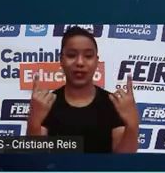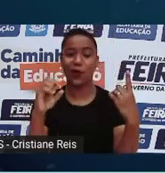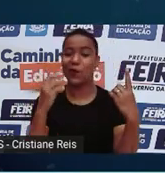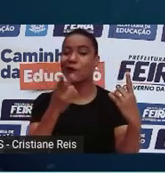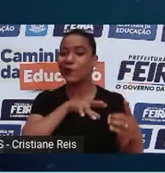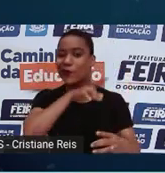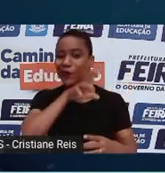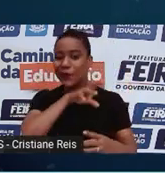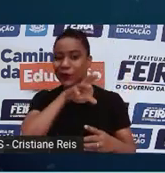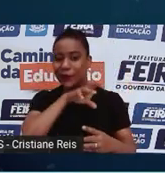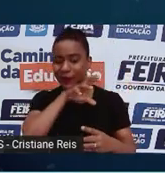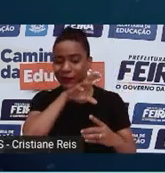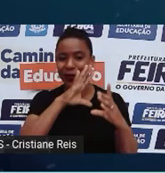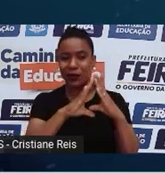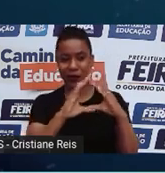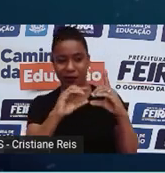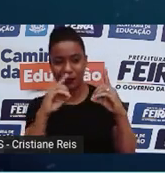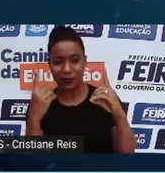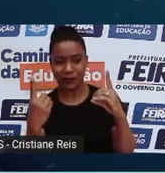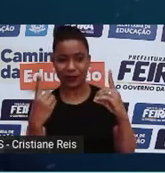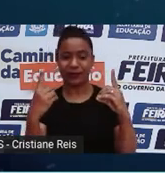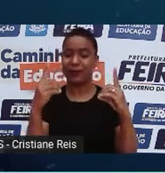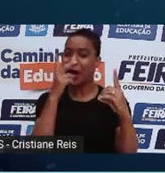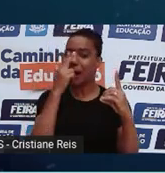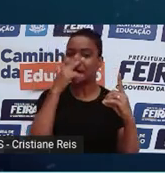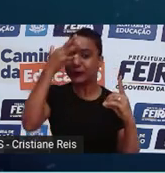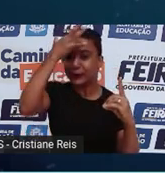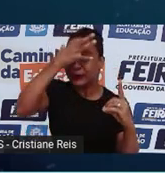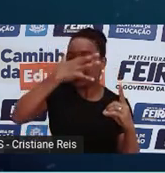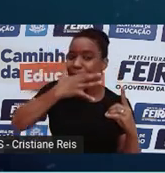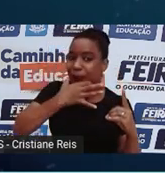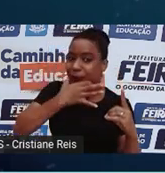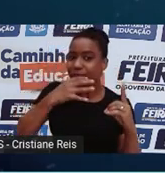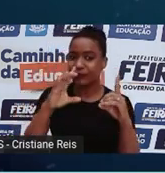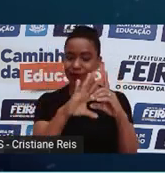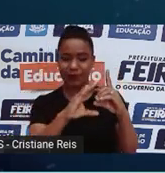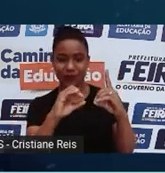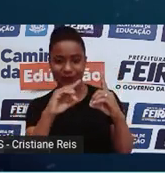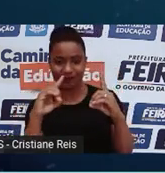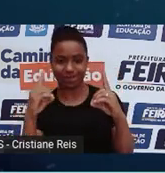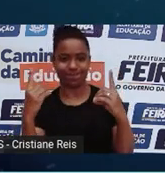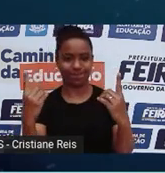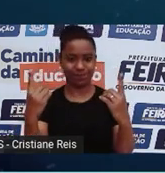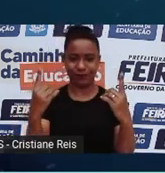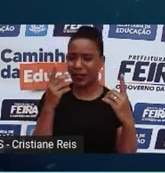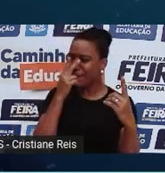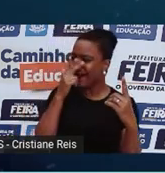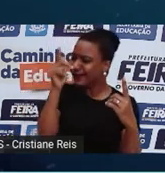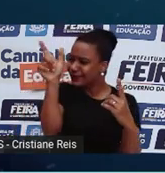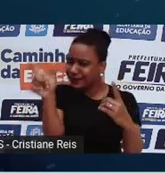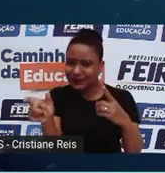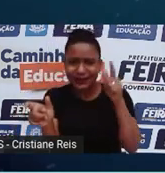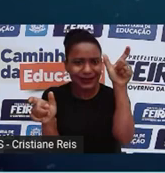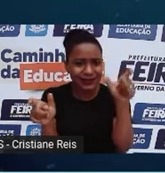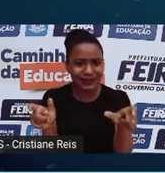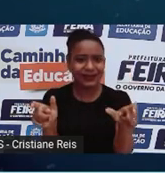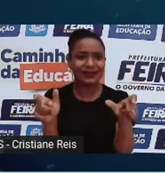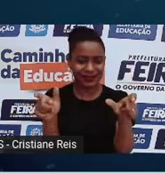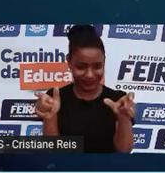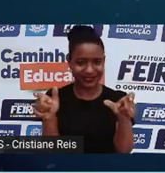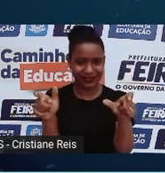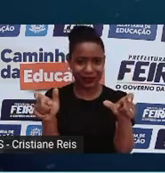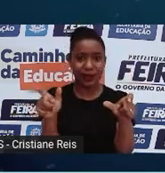Não quer dizer que ele vai ser tão idêntico assim. O que queremos dizer é que o clone, mesmo aparentemente sendo igual, ele terá seus próprios